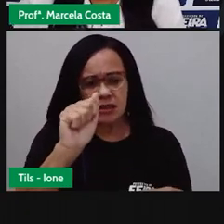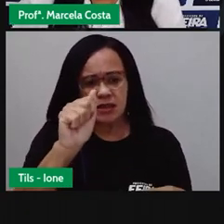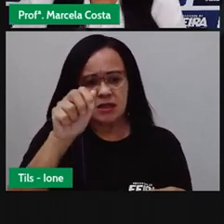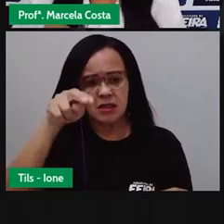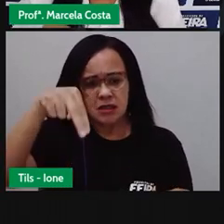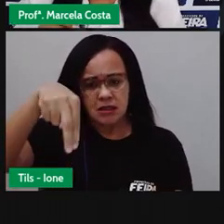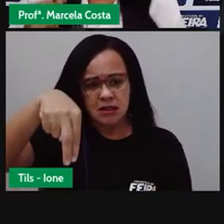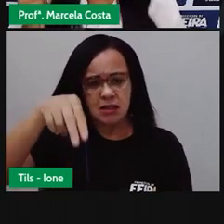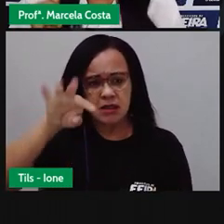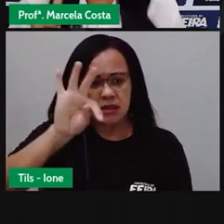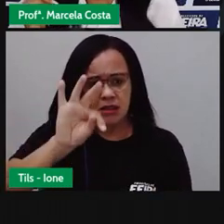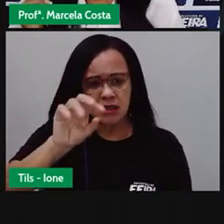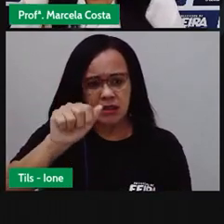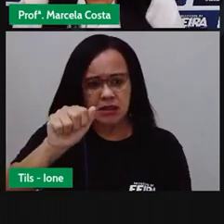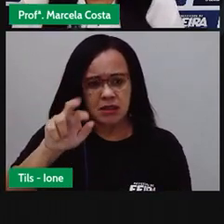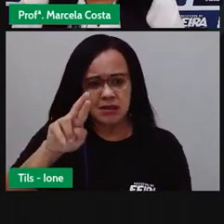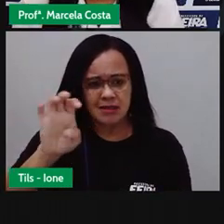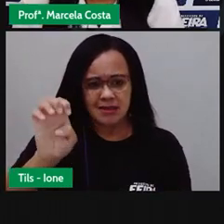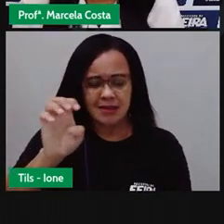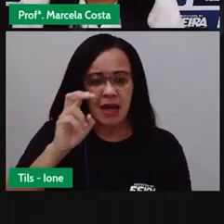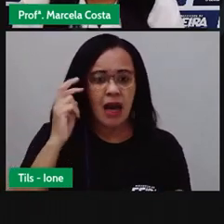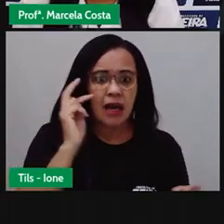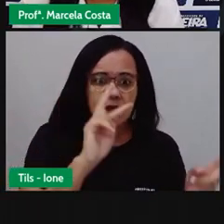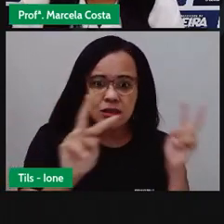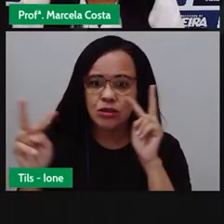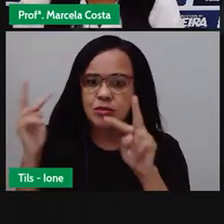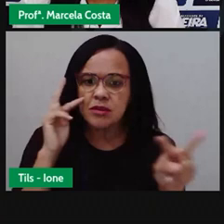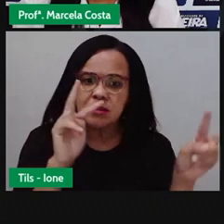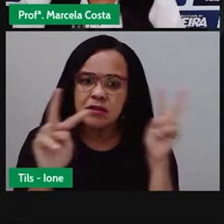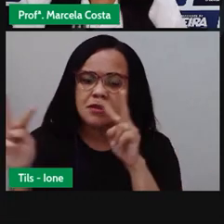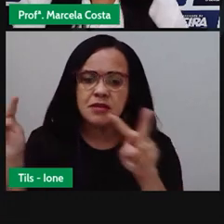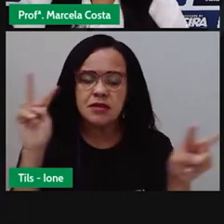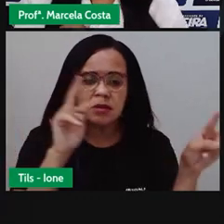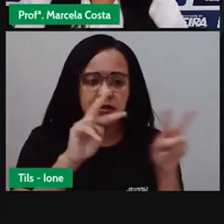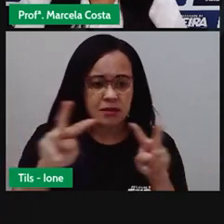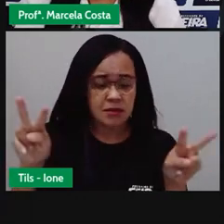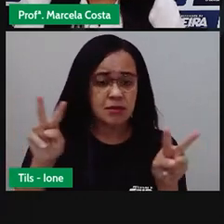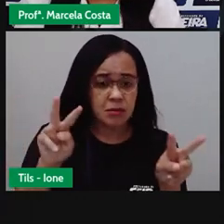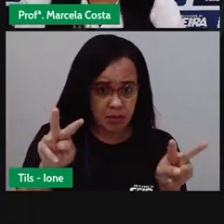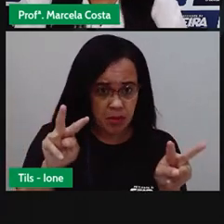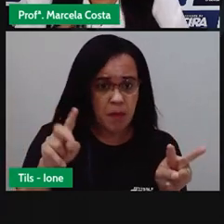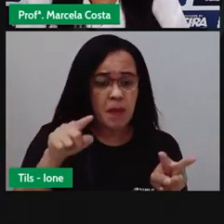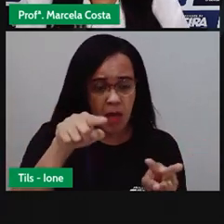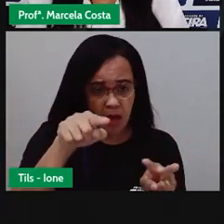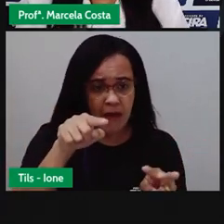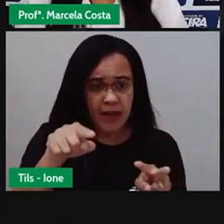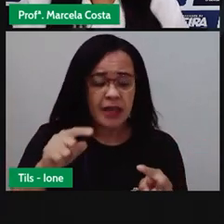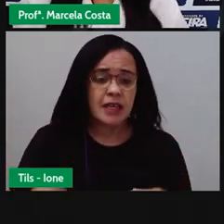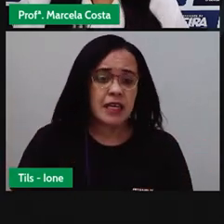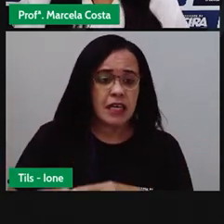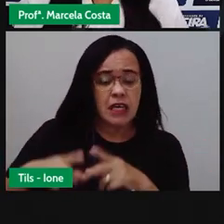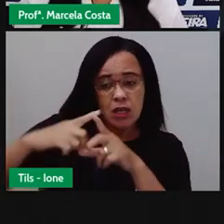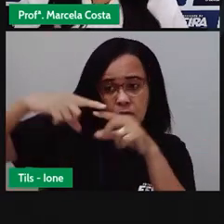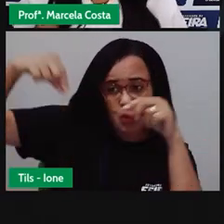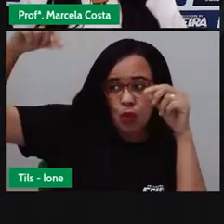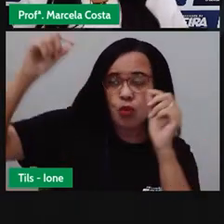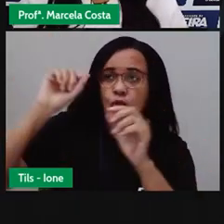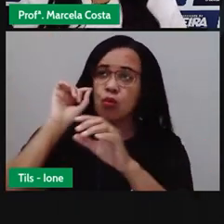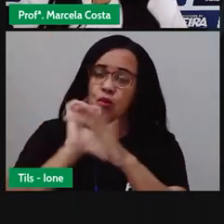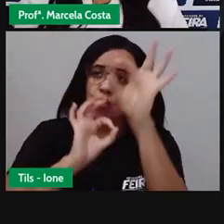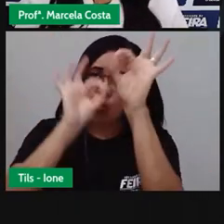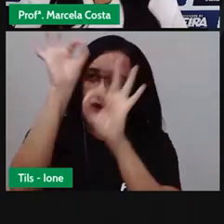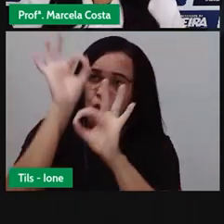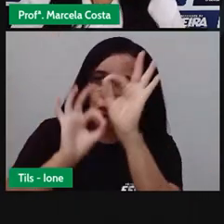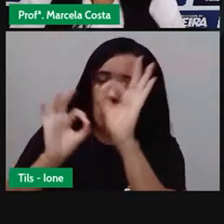esse Observatório Astronômico só vai ter outro com